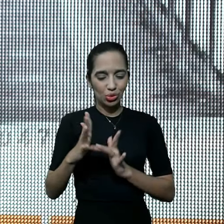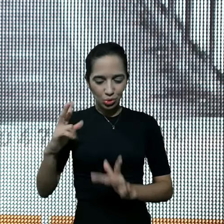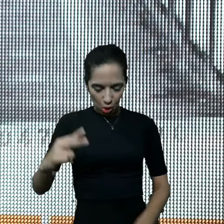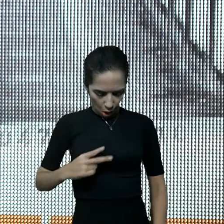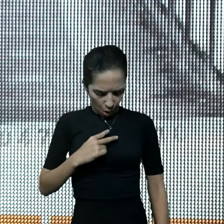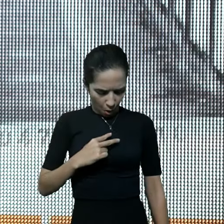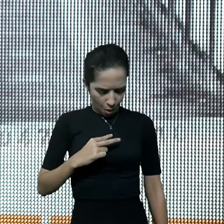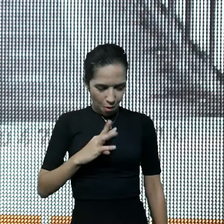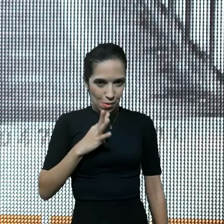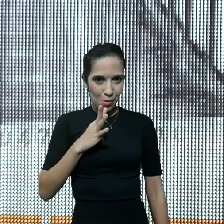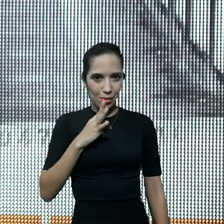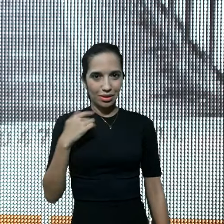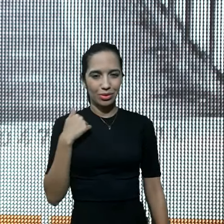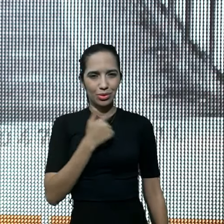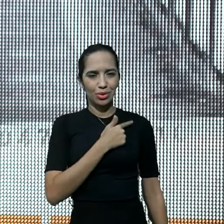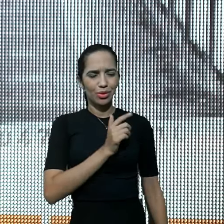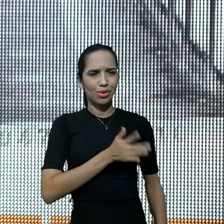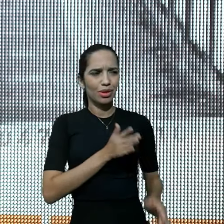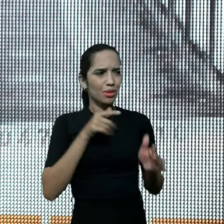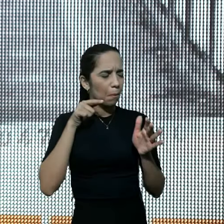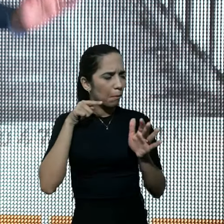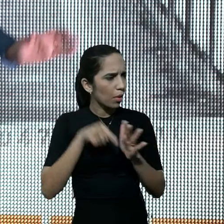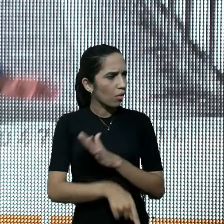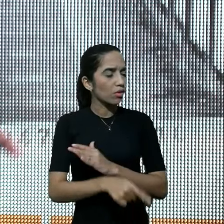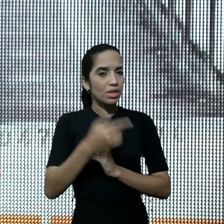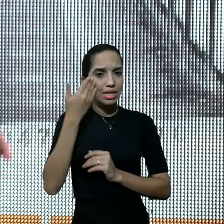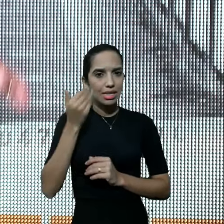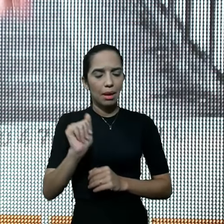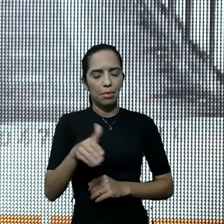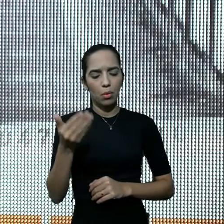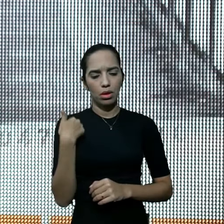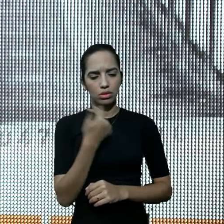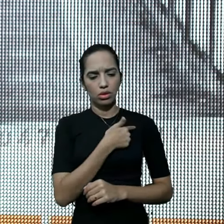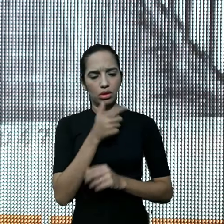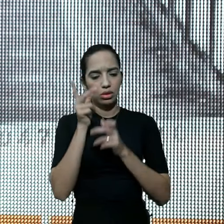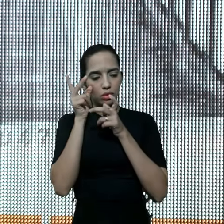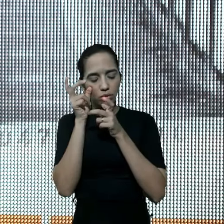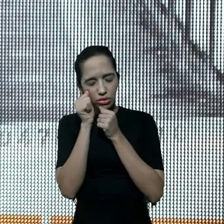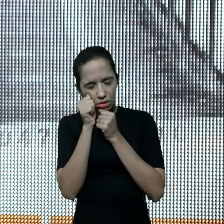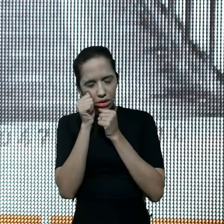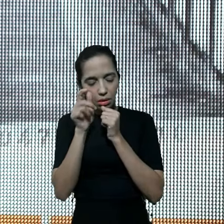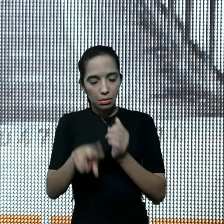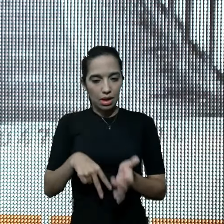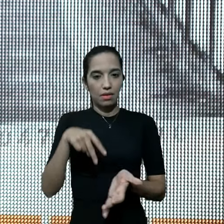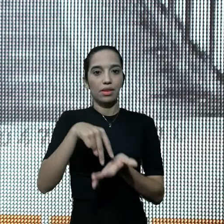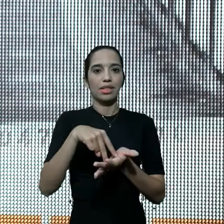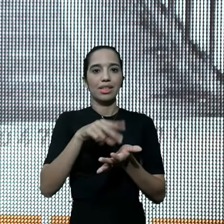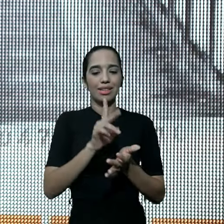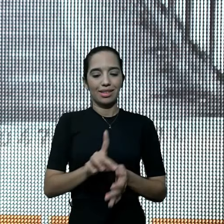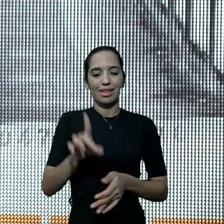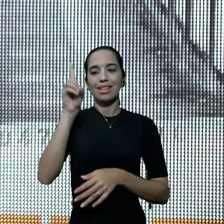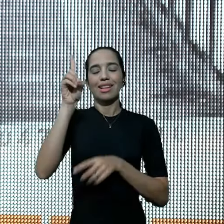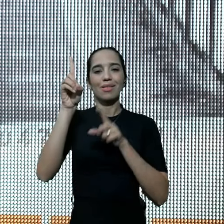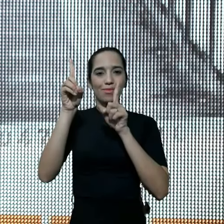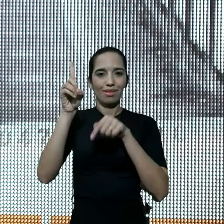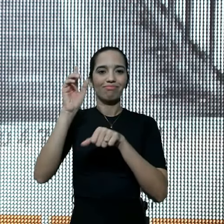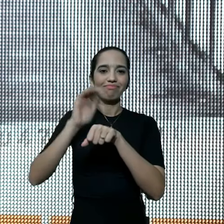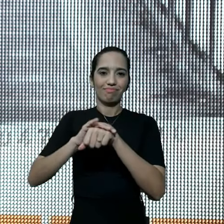conhece os nossos corações, Ele sabe, quando nós nos deitamos, nos levantamos, Ele é Deus,